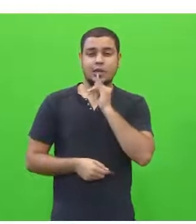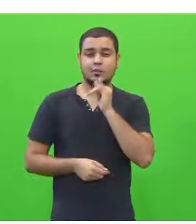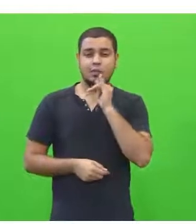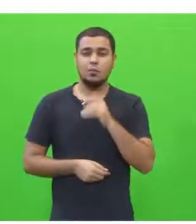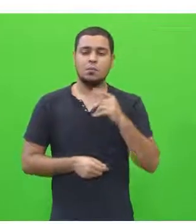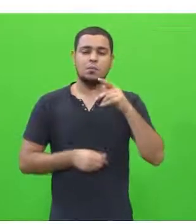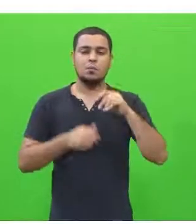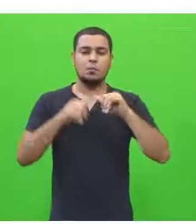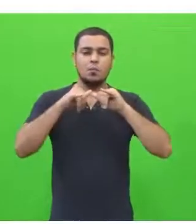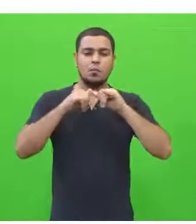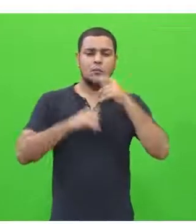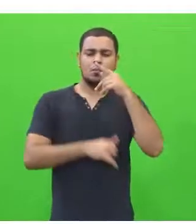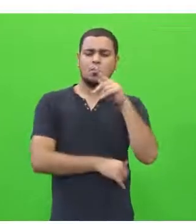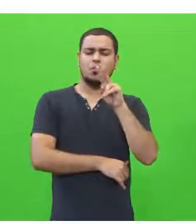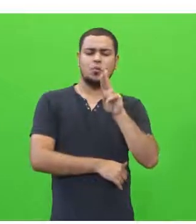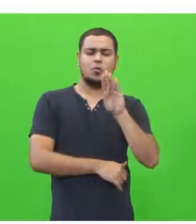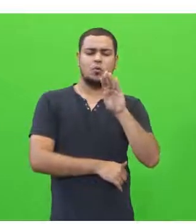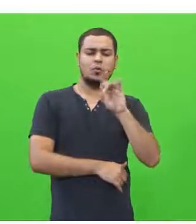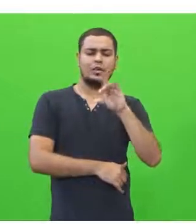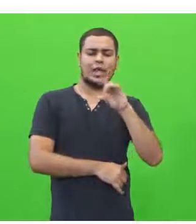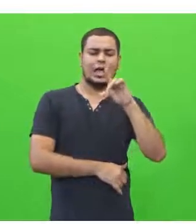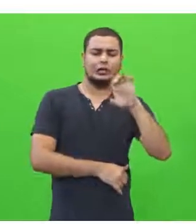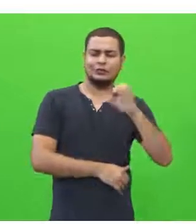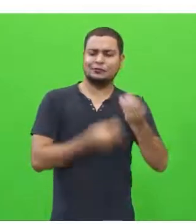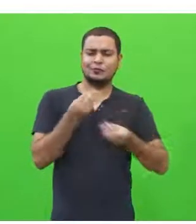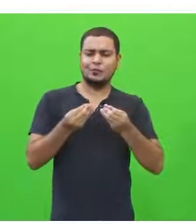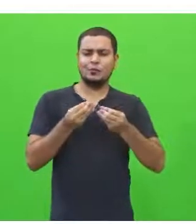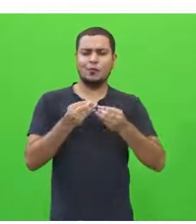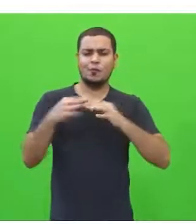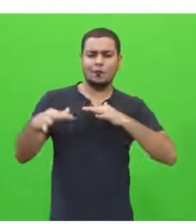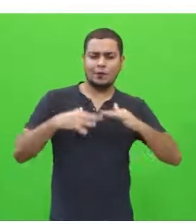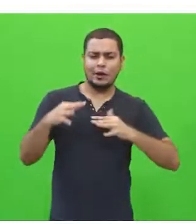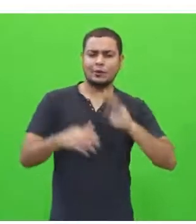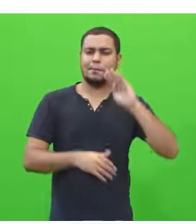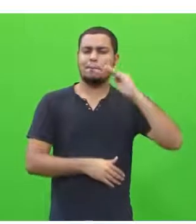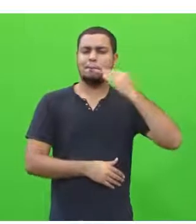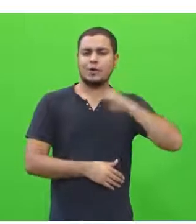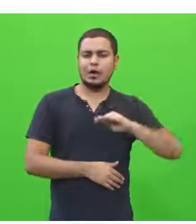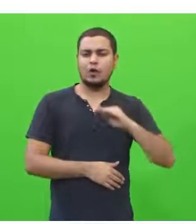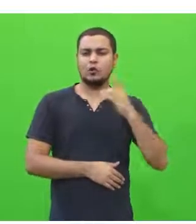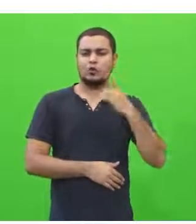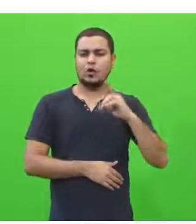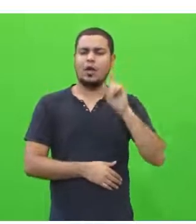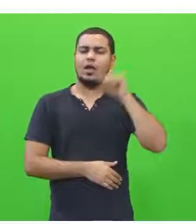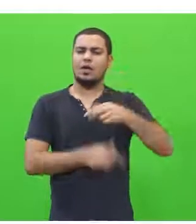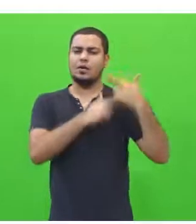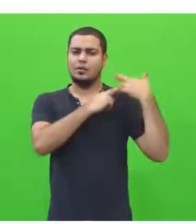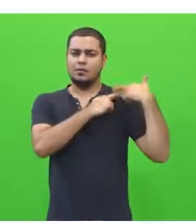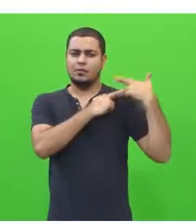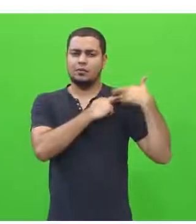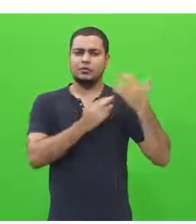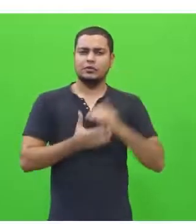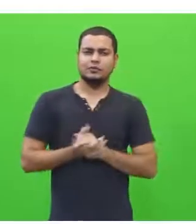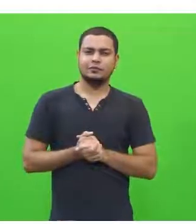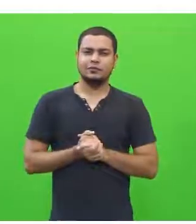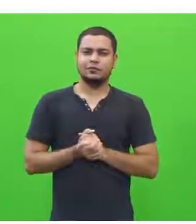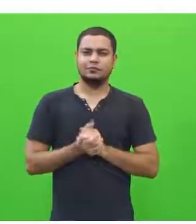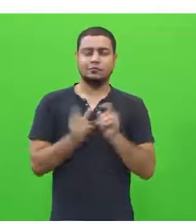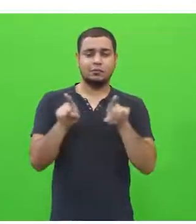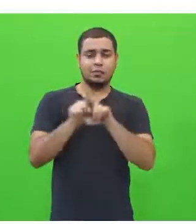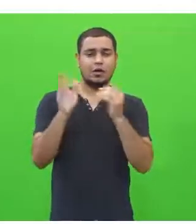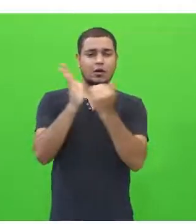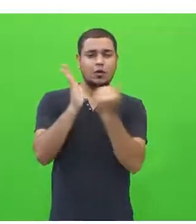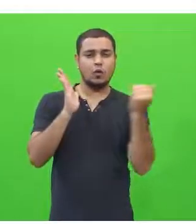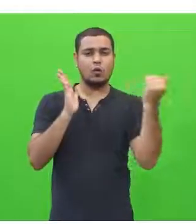publicidade infantil, se movimenta bilhão de dólar, é responsável, o aumento de